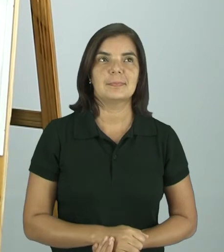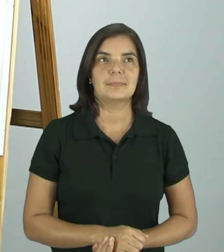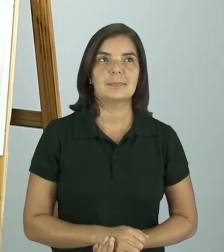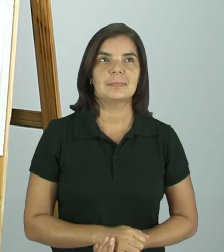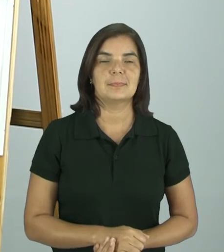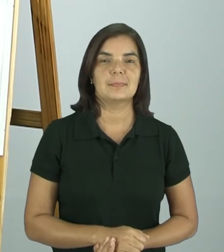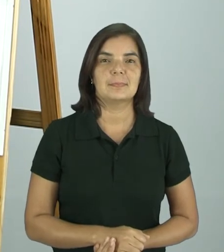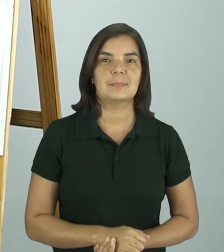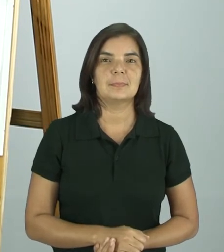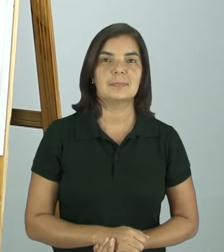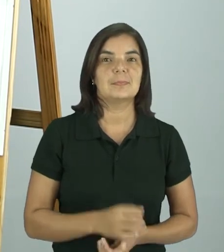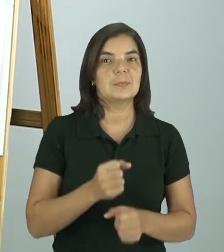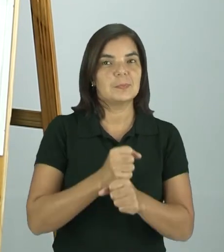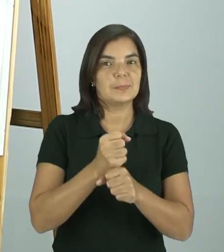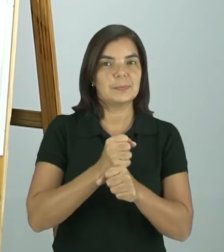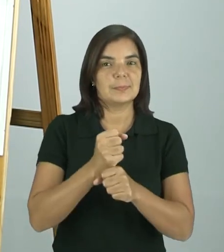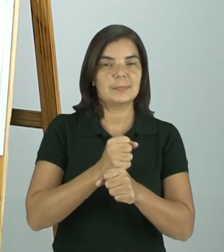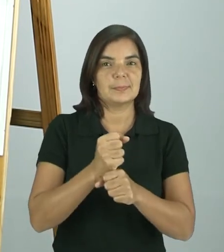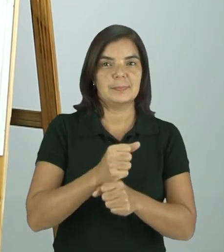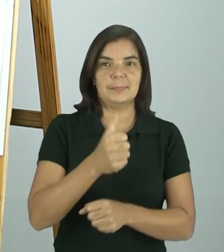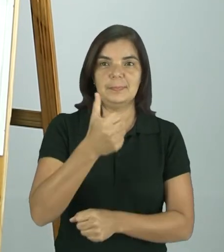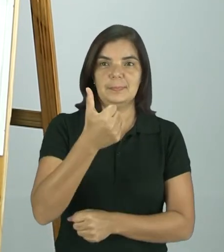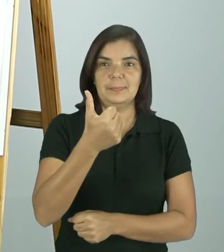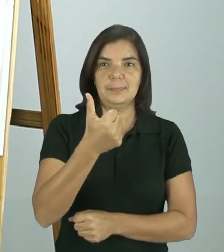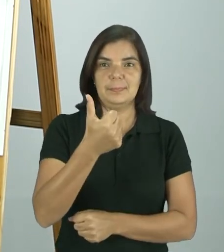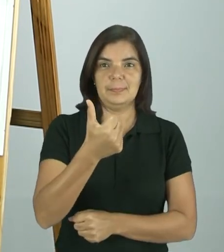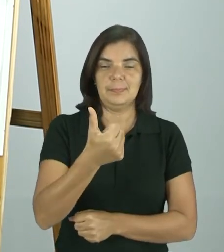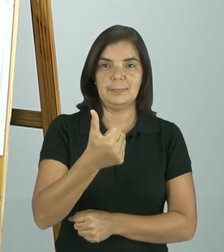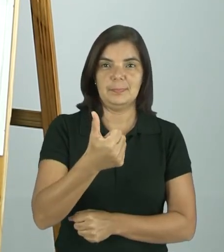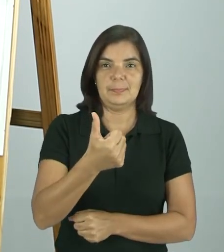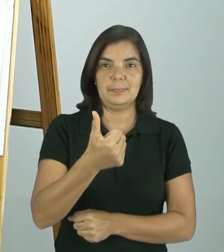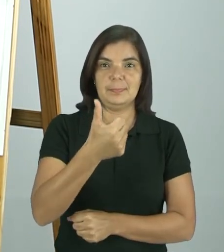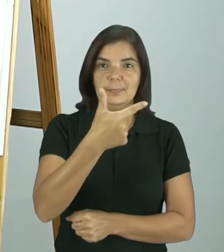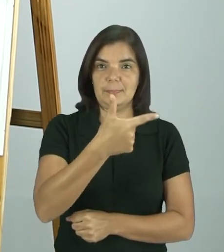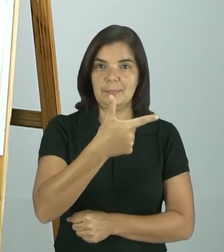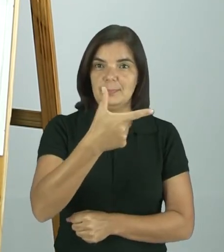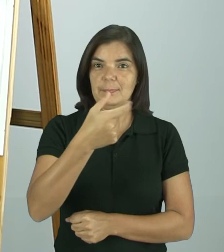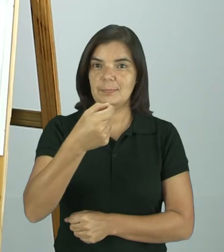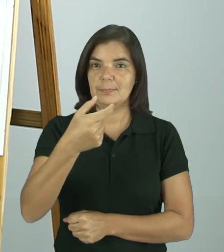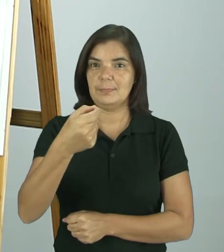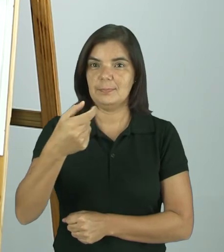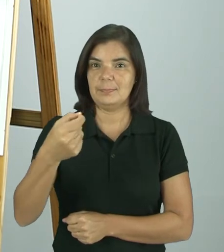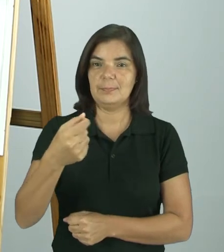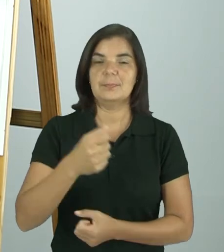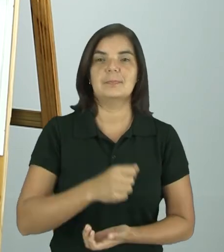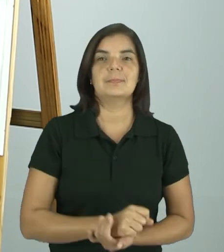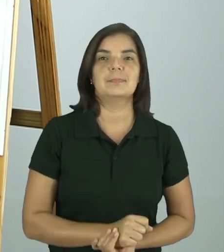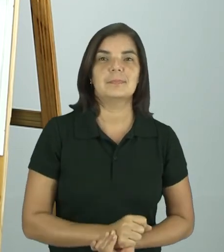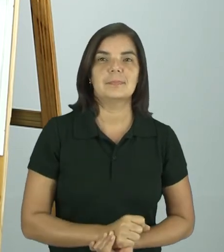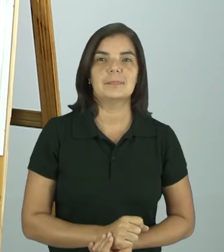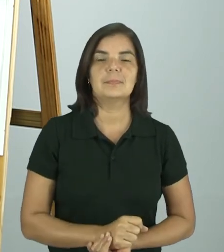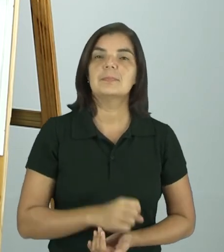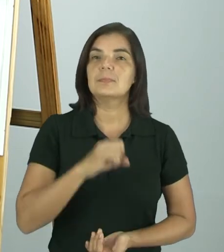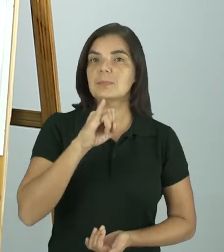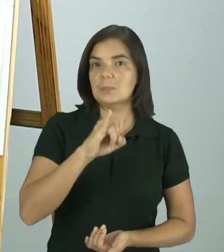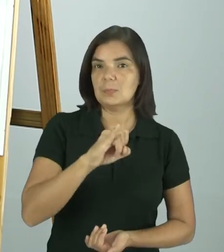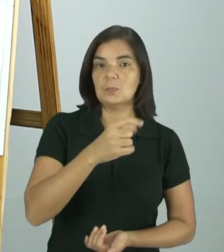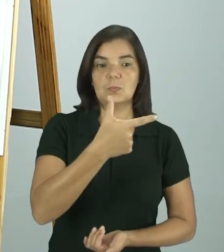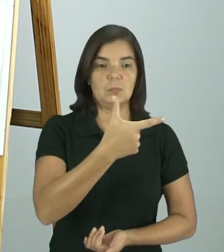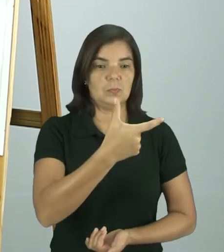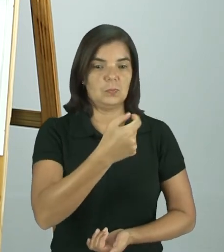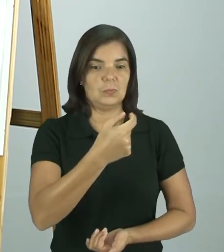Esta é da década de, do ano de 2000. Se nós estamos em